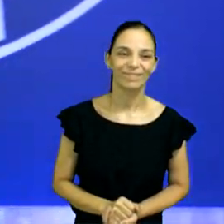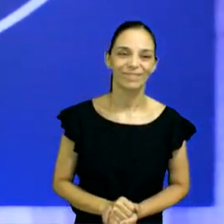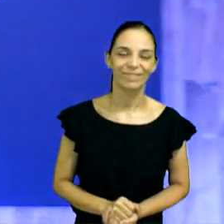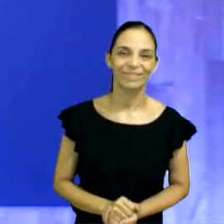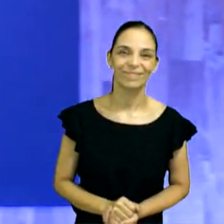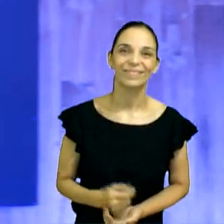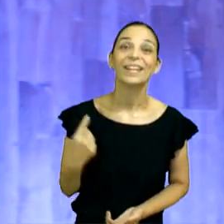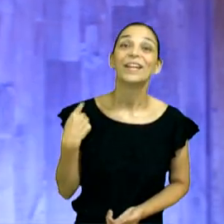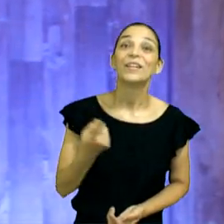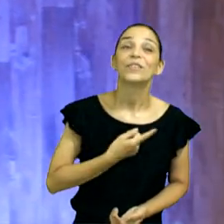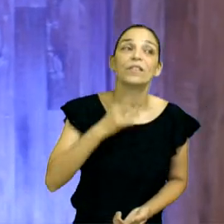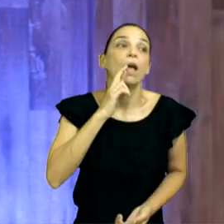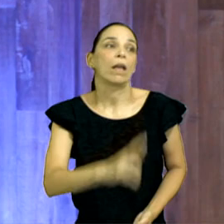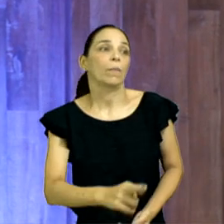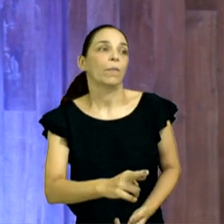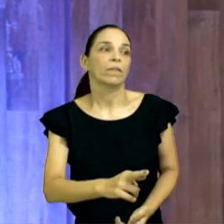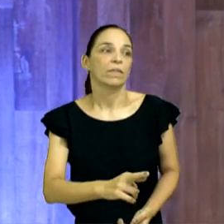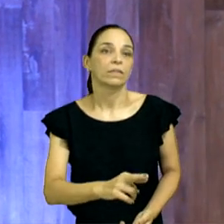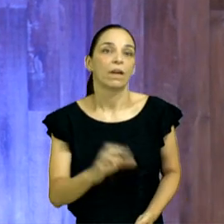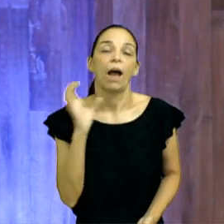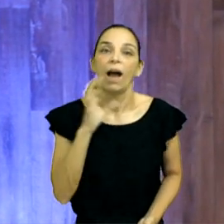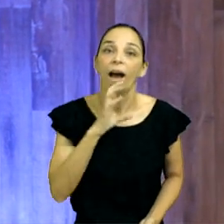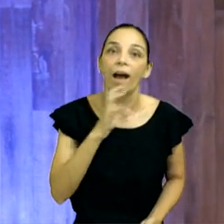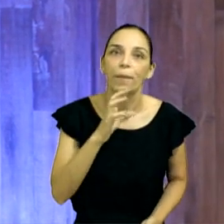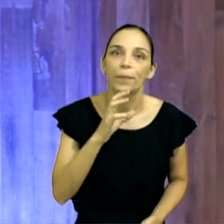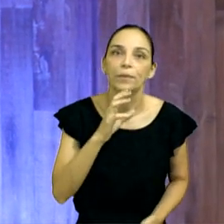A gente responde muito rápido. Lógico que sim.